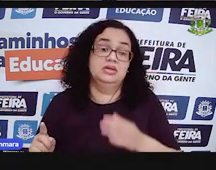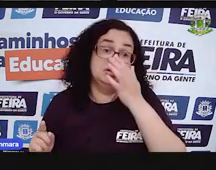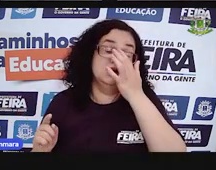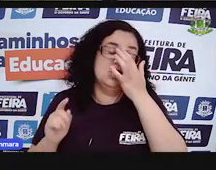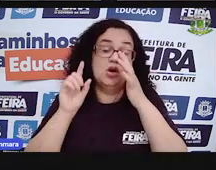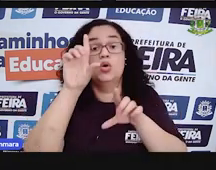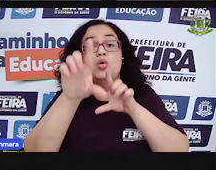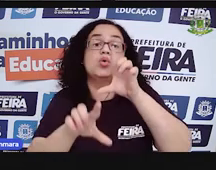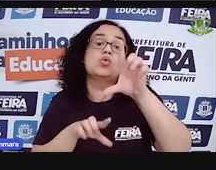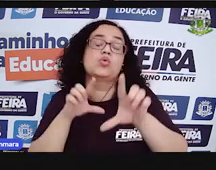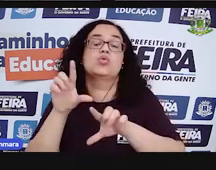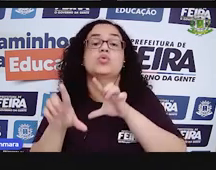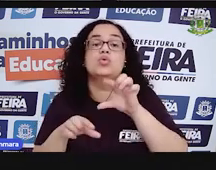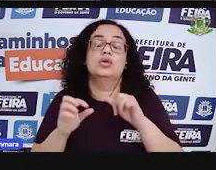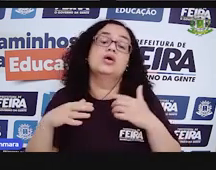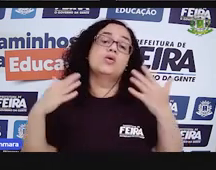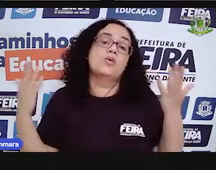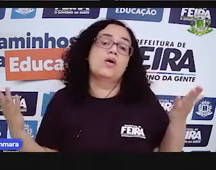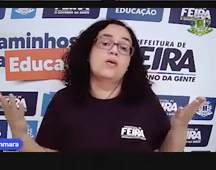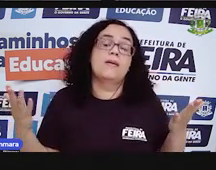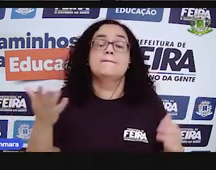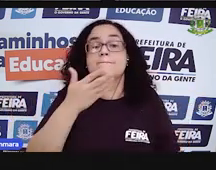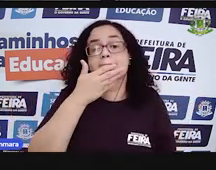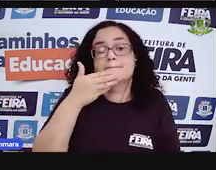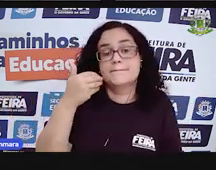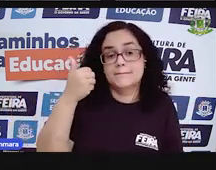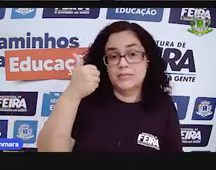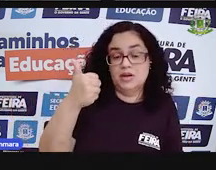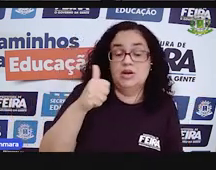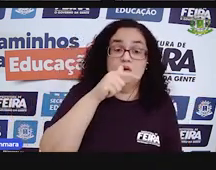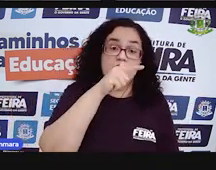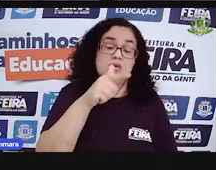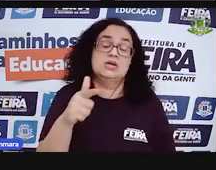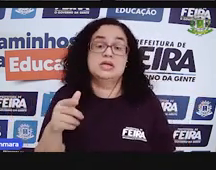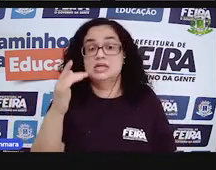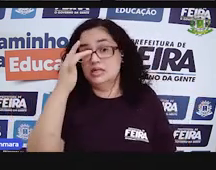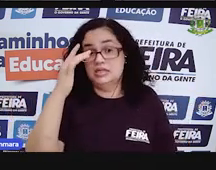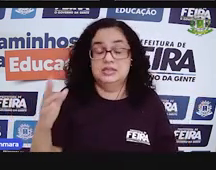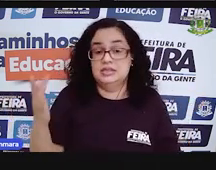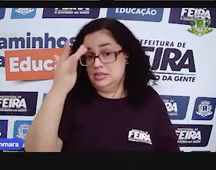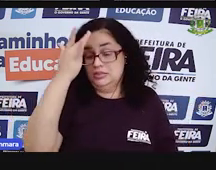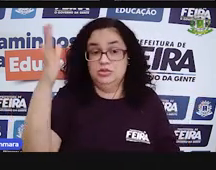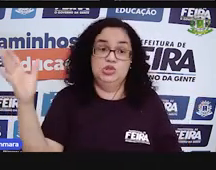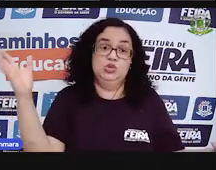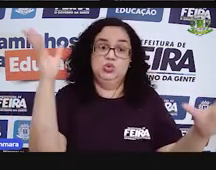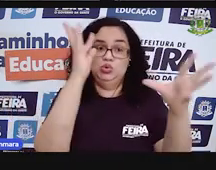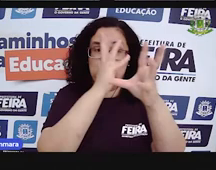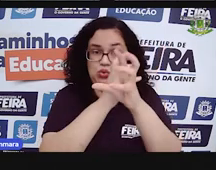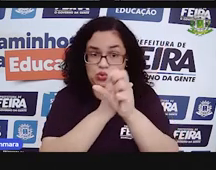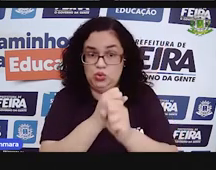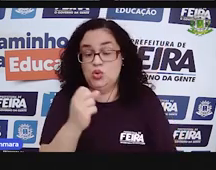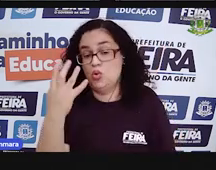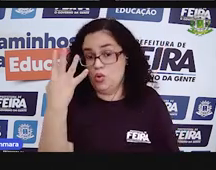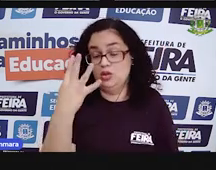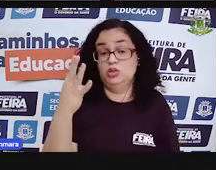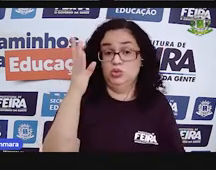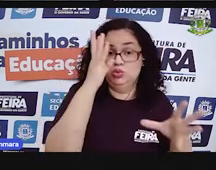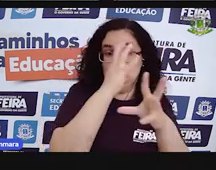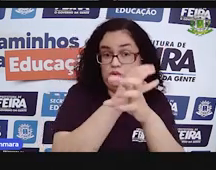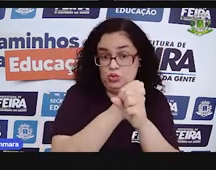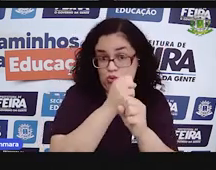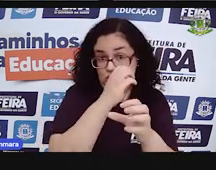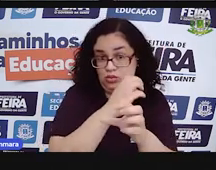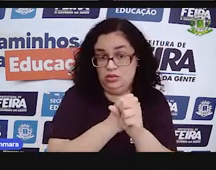escolher qual dos caminhos você prefere usar. Eu acho mais simples juntar logo esses quatro somar esses quatro